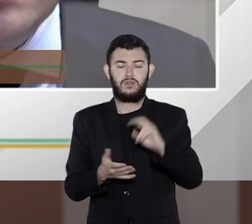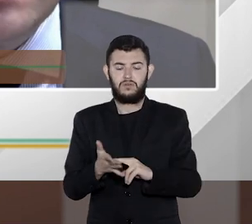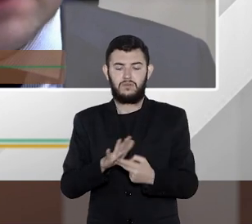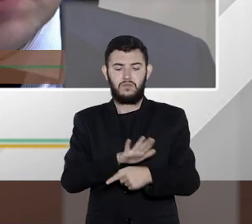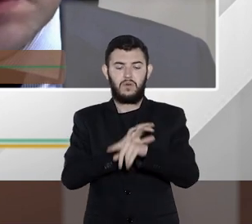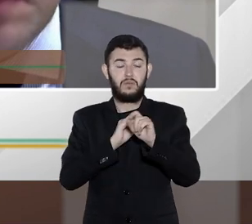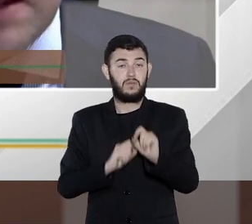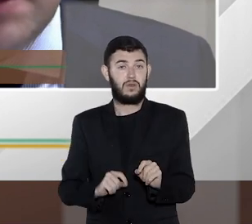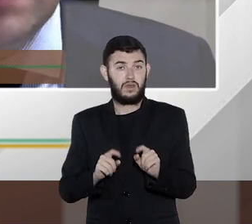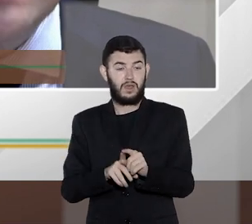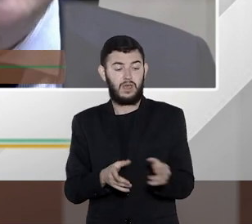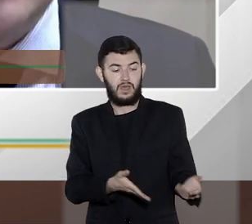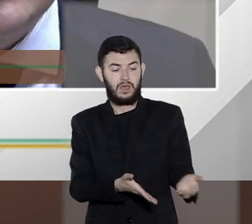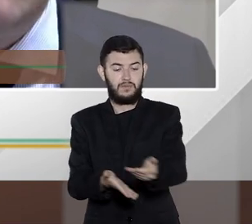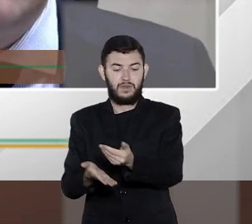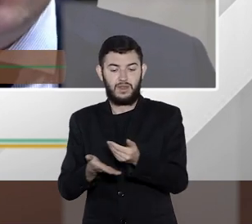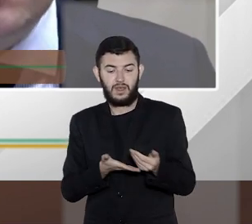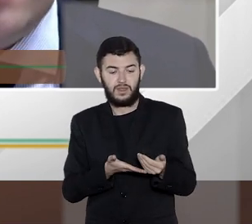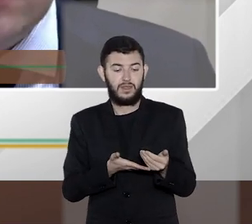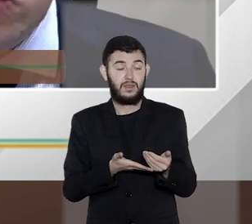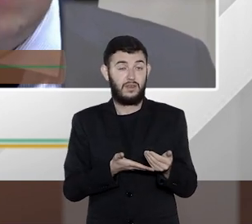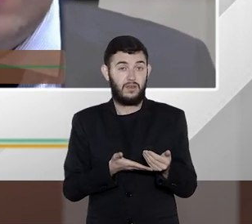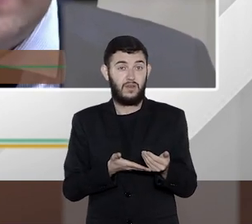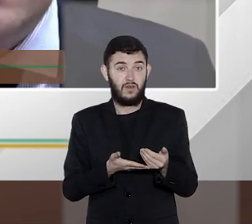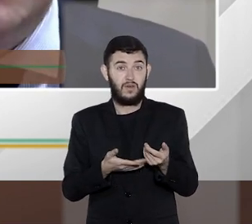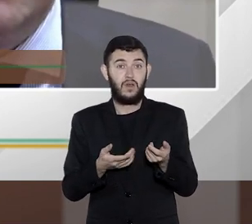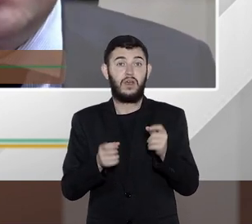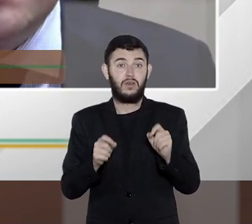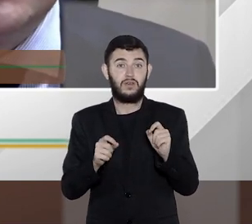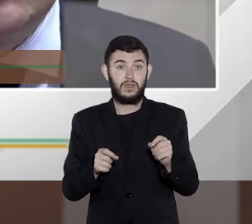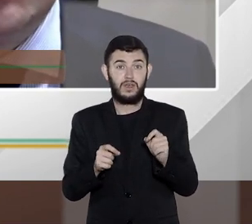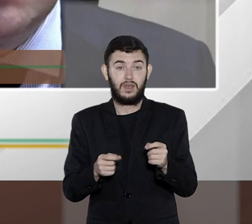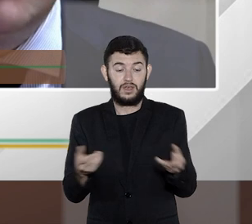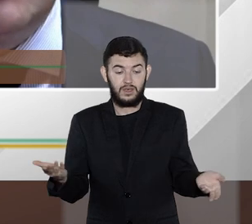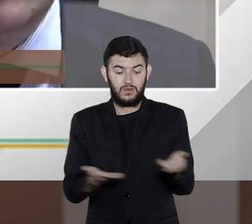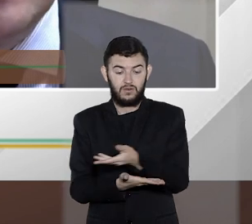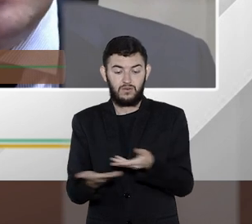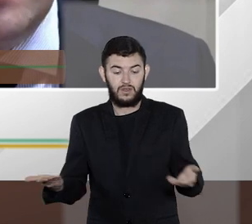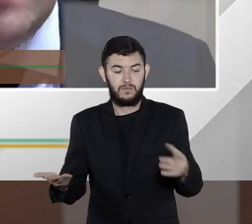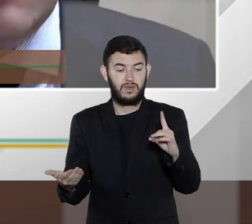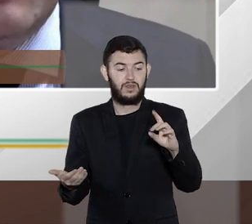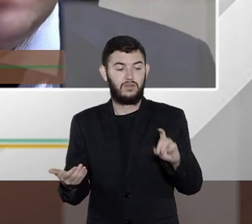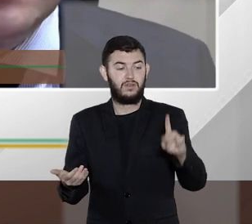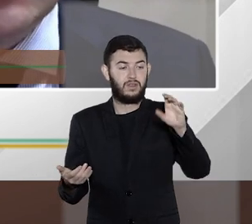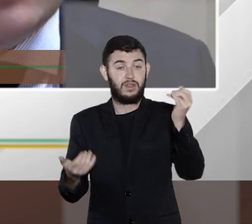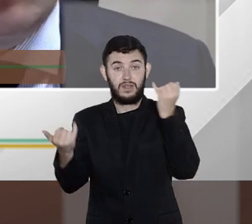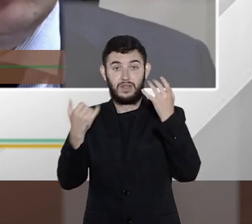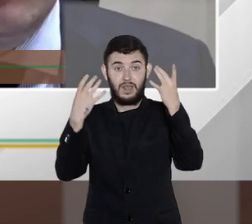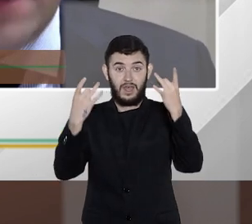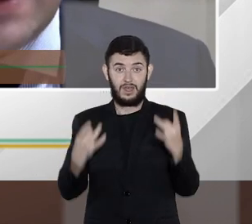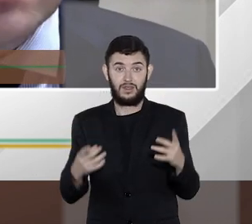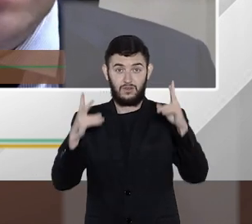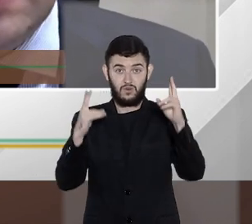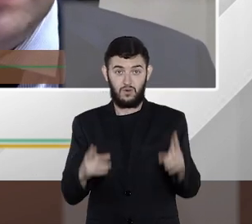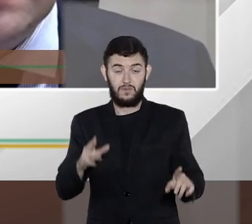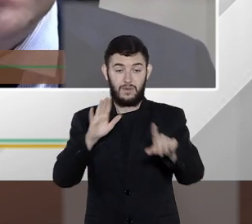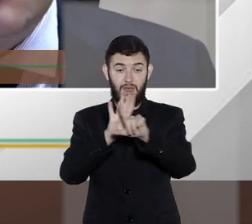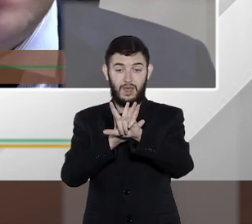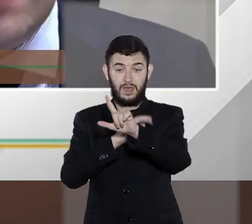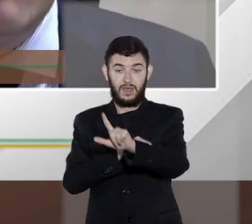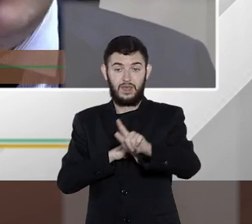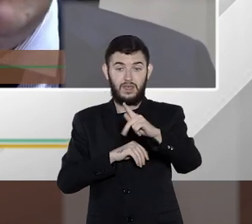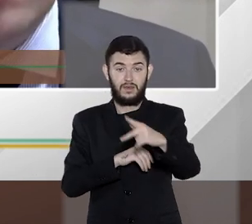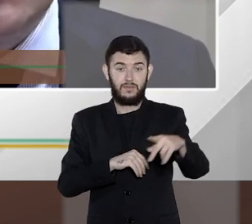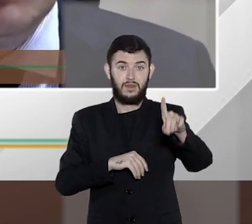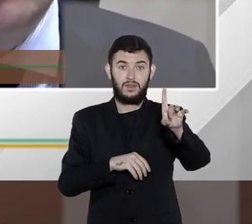cruzamento de dados. Então, esse tratamento de dados como a LGPD assim chama é feita já a longo prazo, a